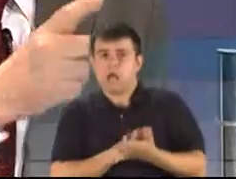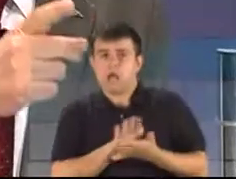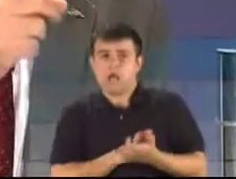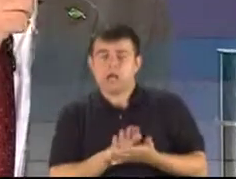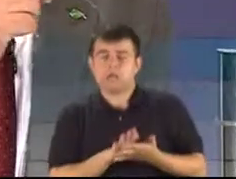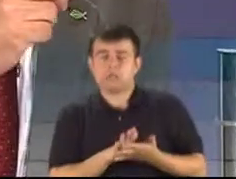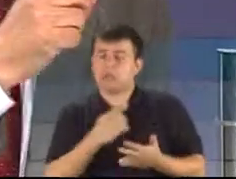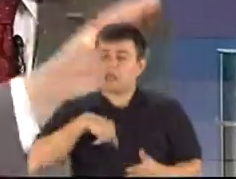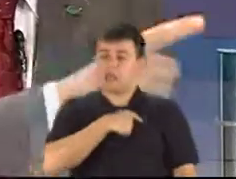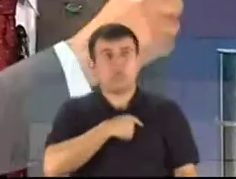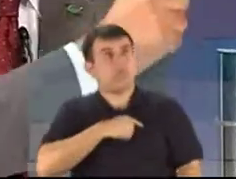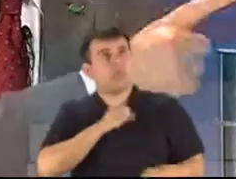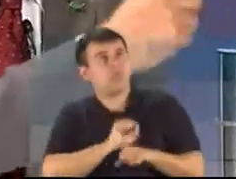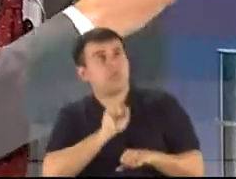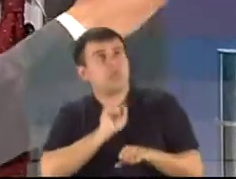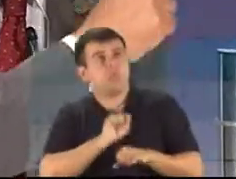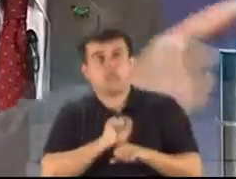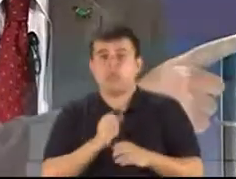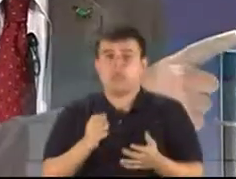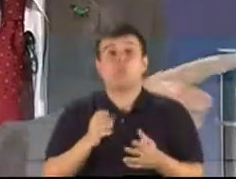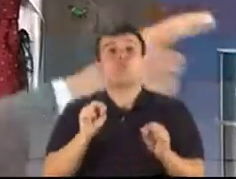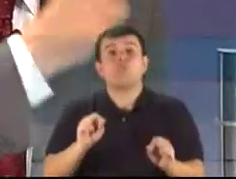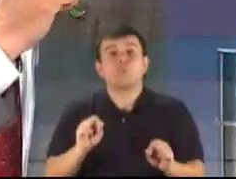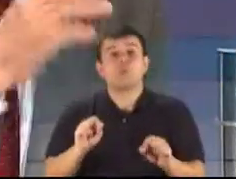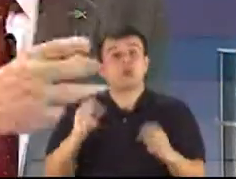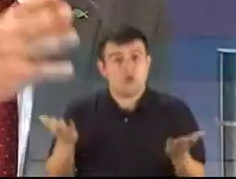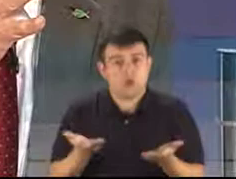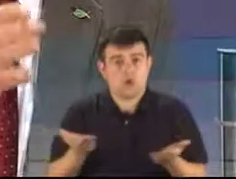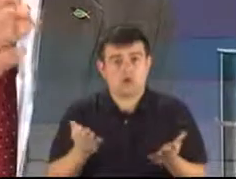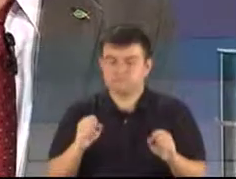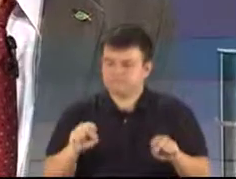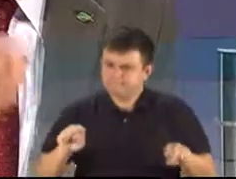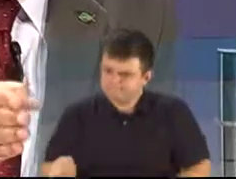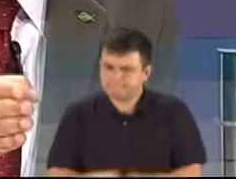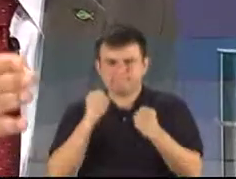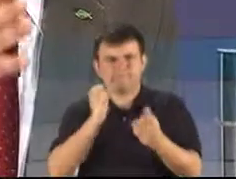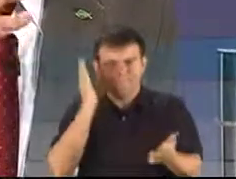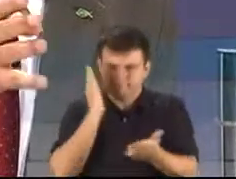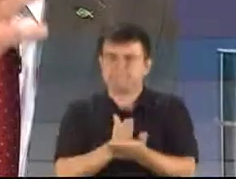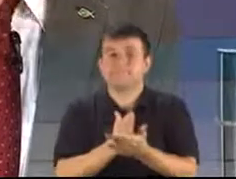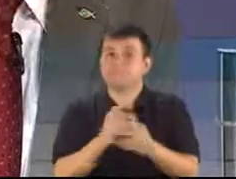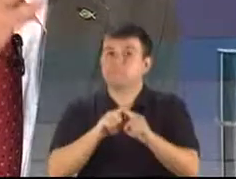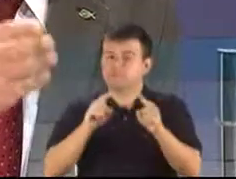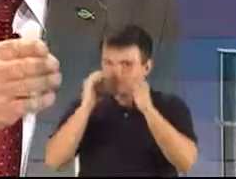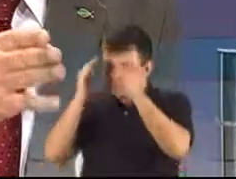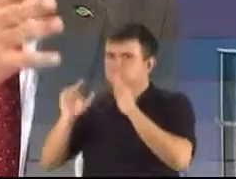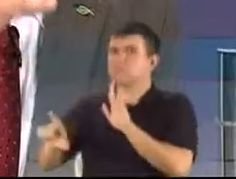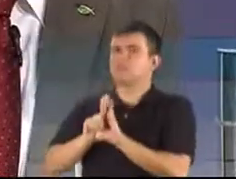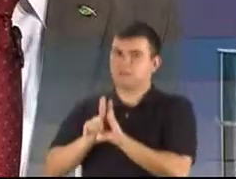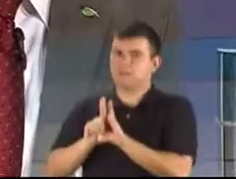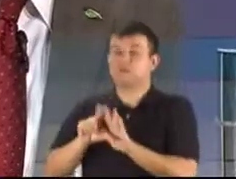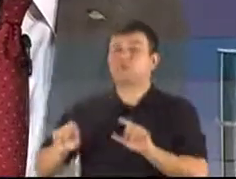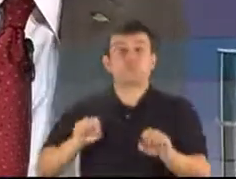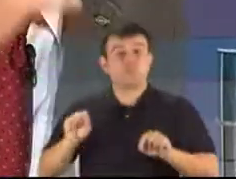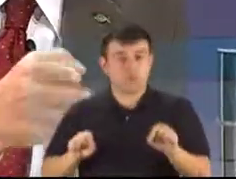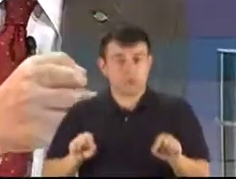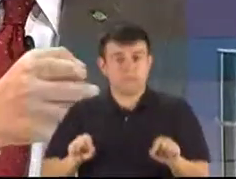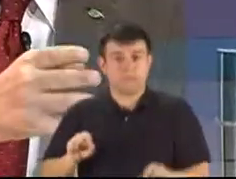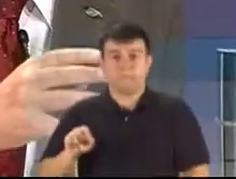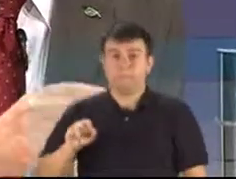é romper com esta situação, mas romper de forma legal. O que nós pretendemos fazer é